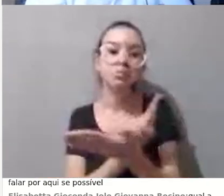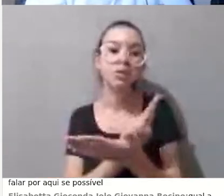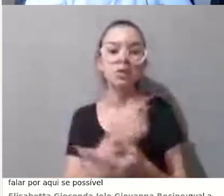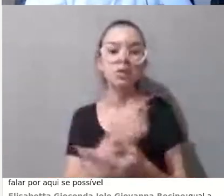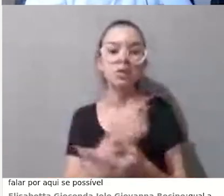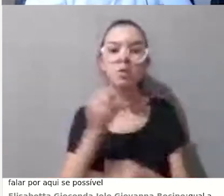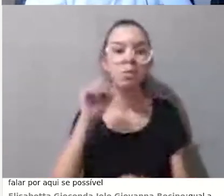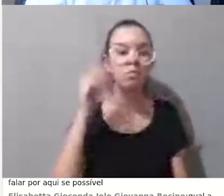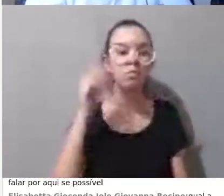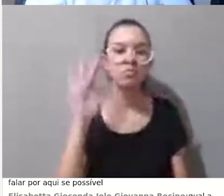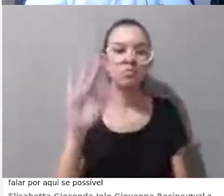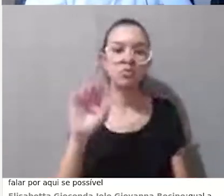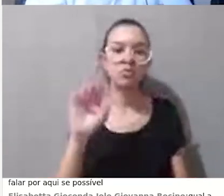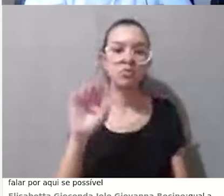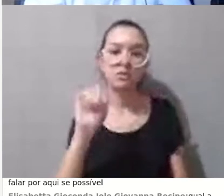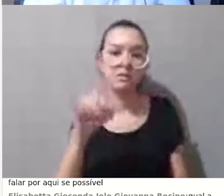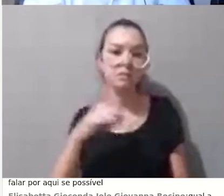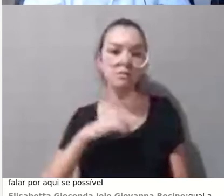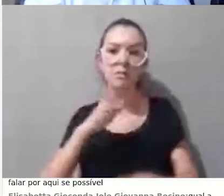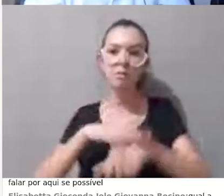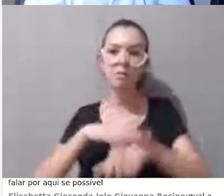você gostaria que destacasse.